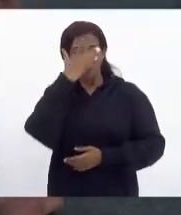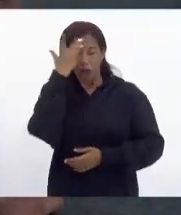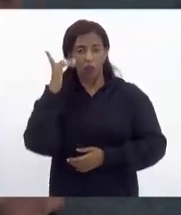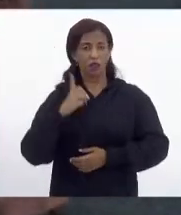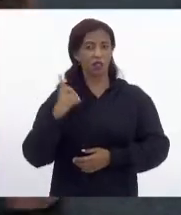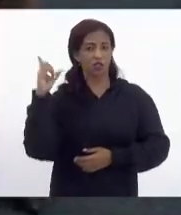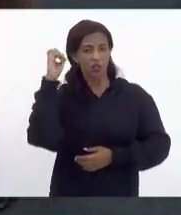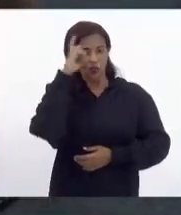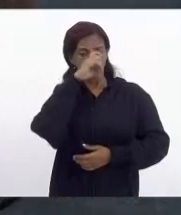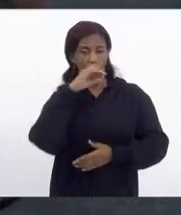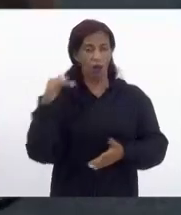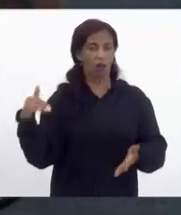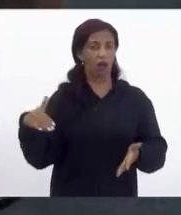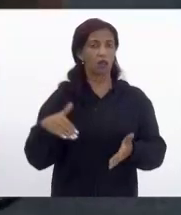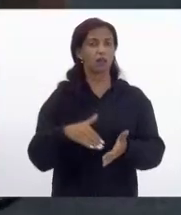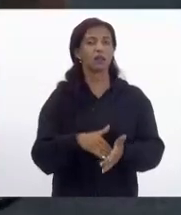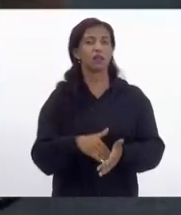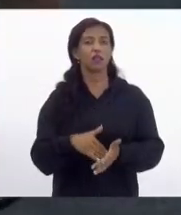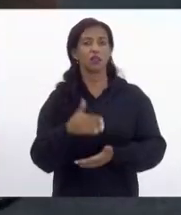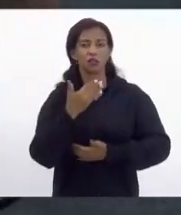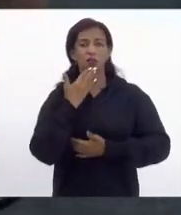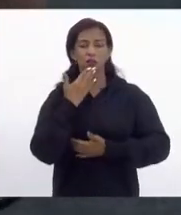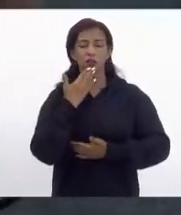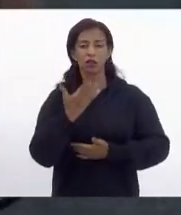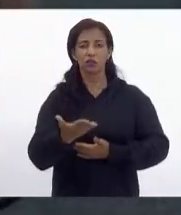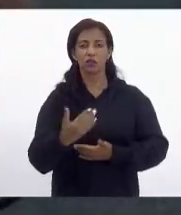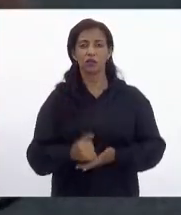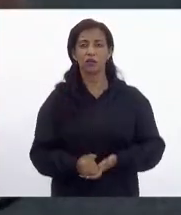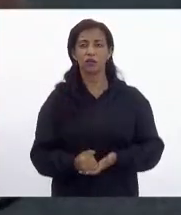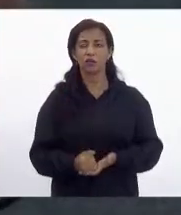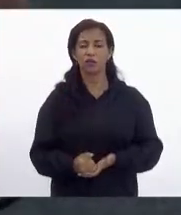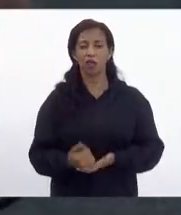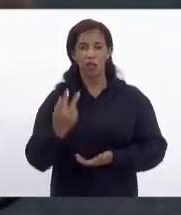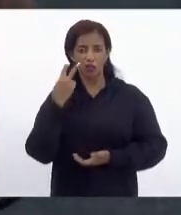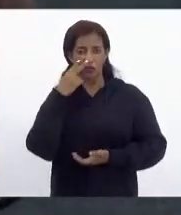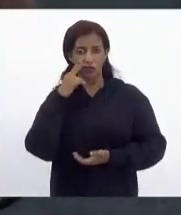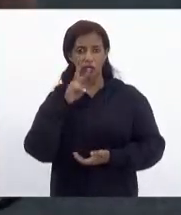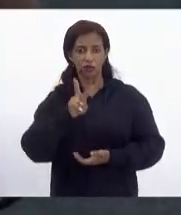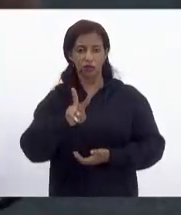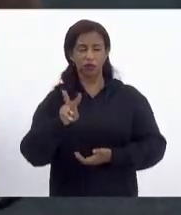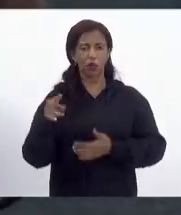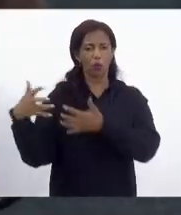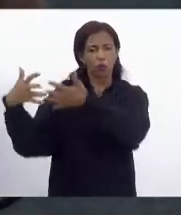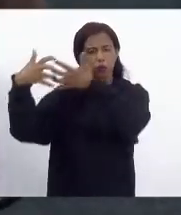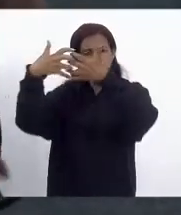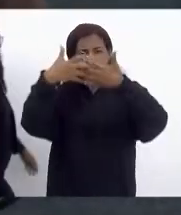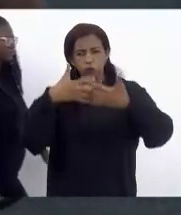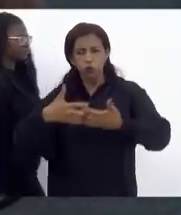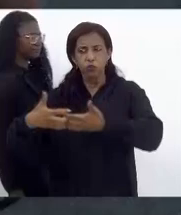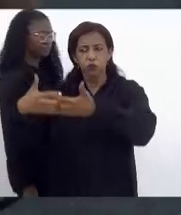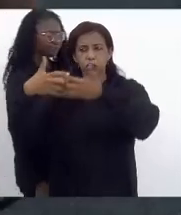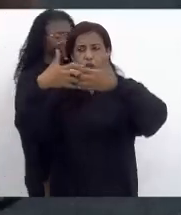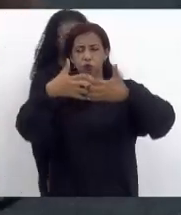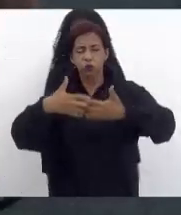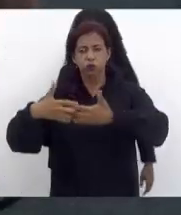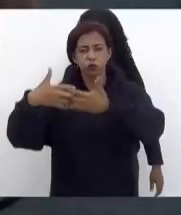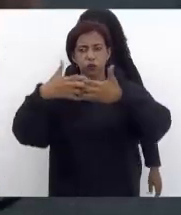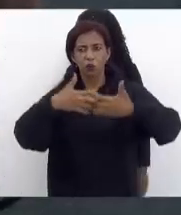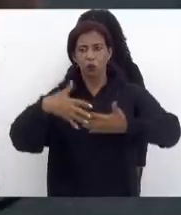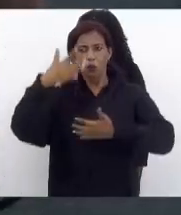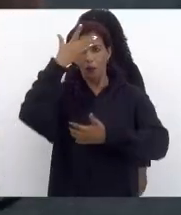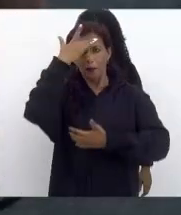dificuldade até de pedir esses ossos. A gente viu o caminhão com vários ossos, com